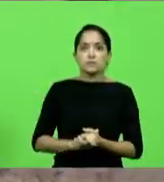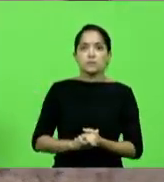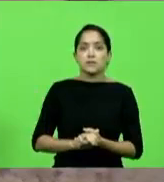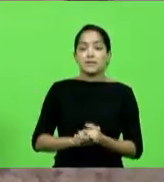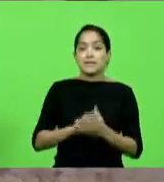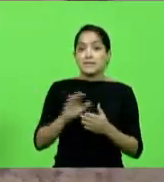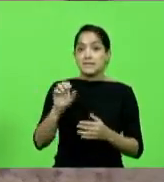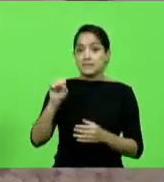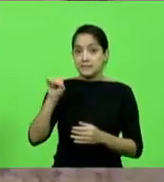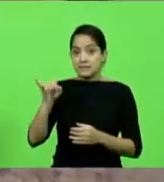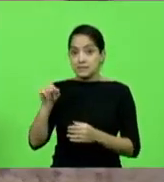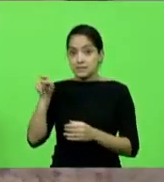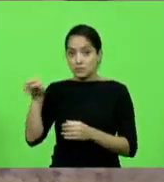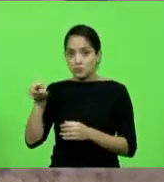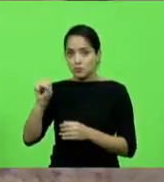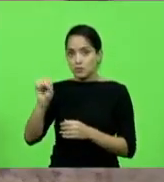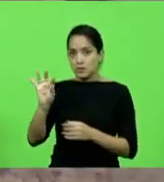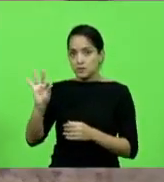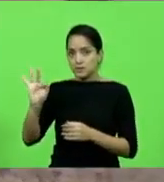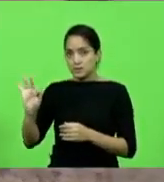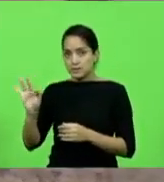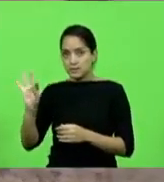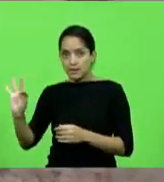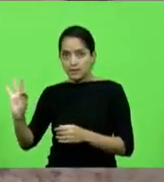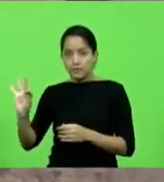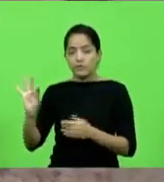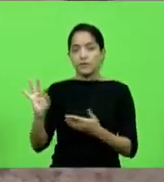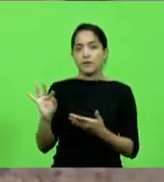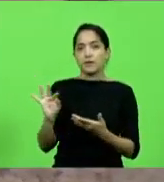Supremo Tribunal Federal acatar